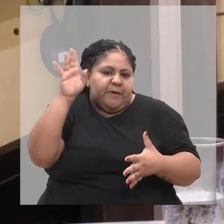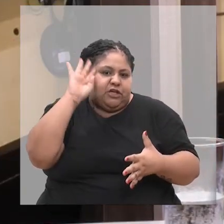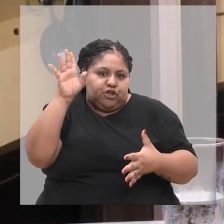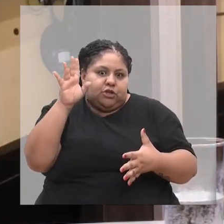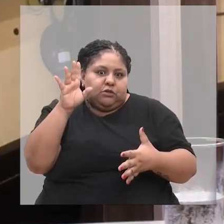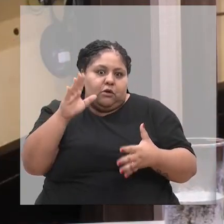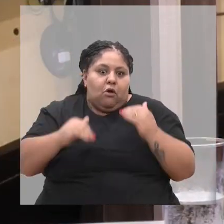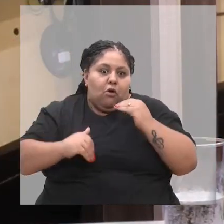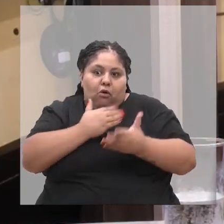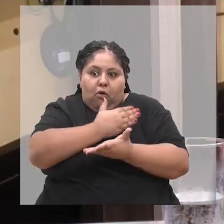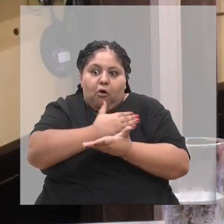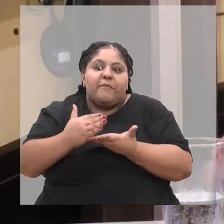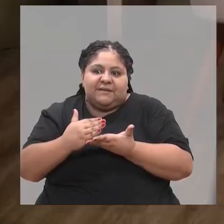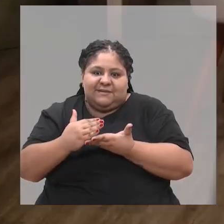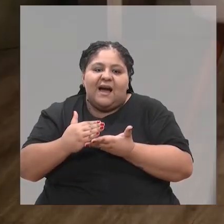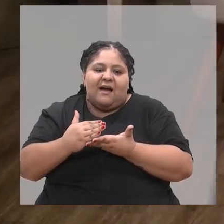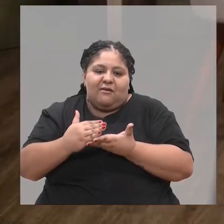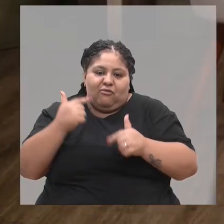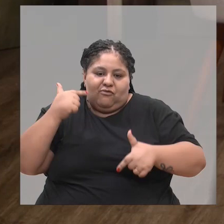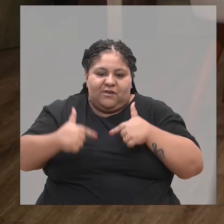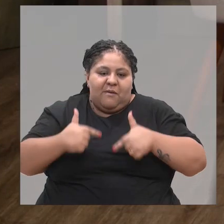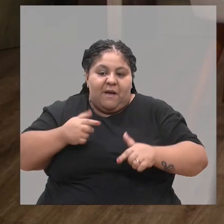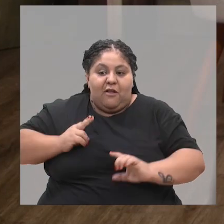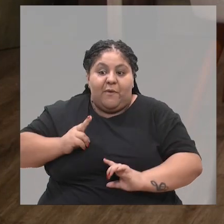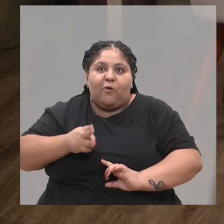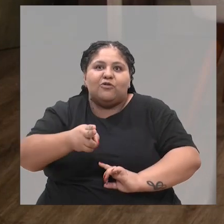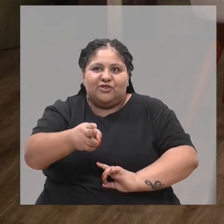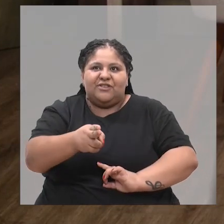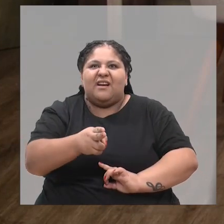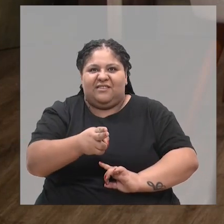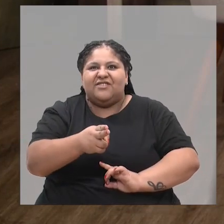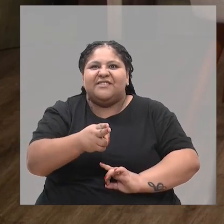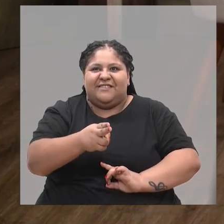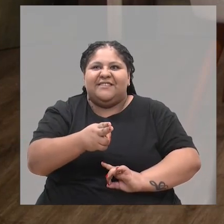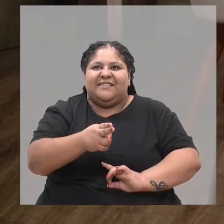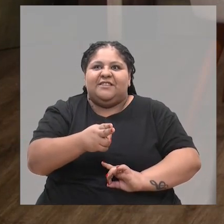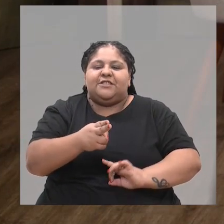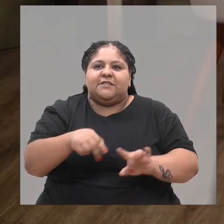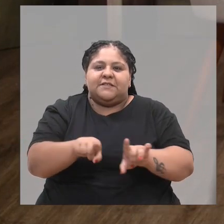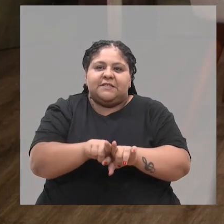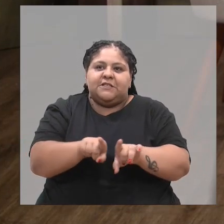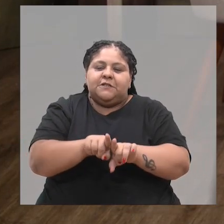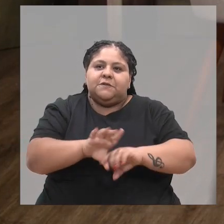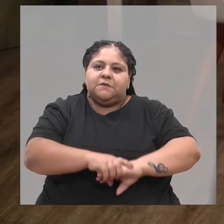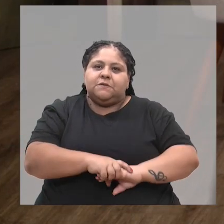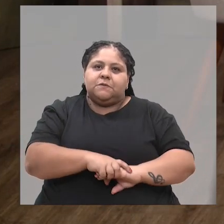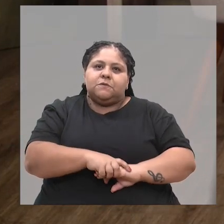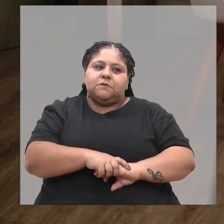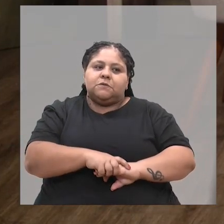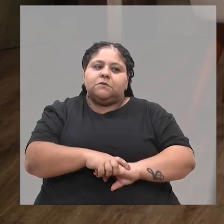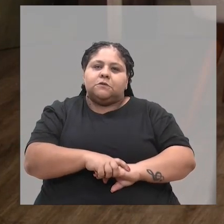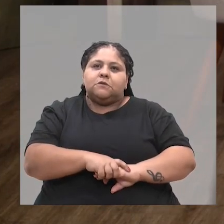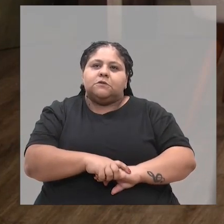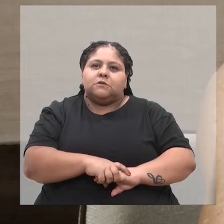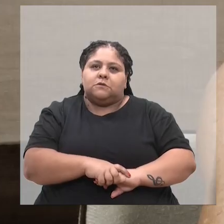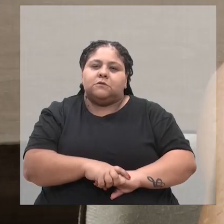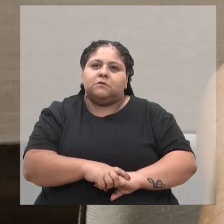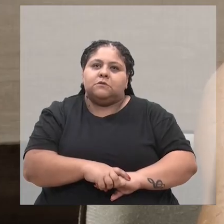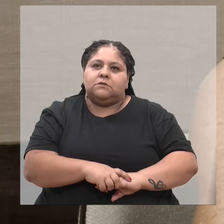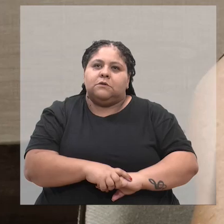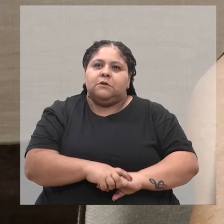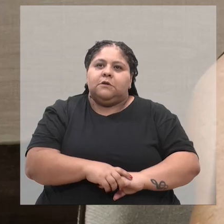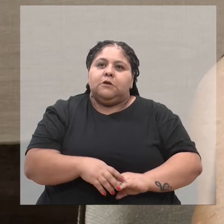essa caminhada toda, foi tratar com dignidade. O termo mais adequado seria dignidade. Isso aí. É, a gente teve muita